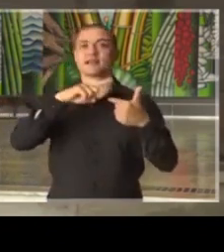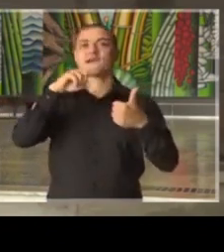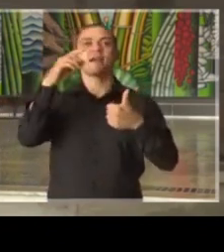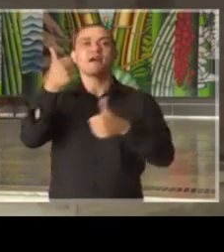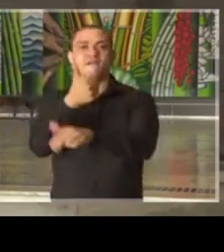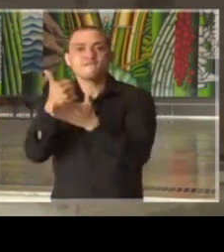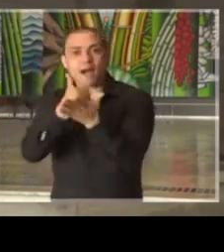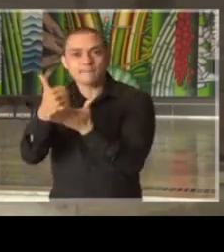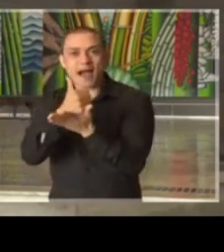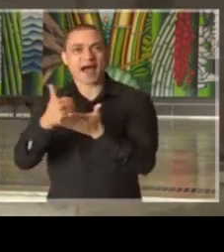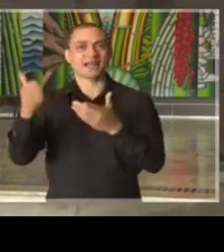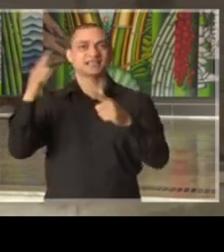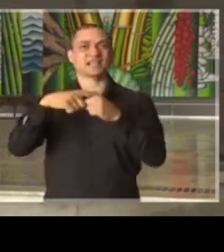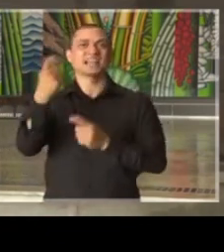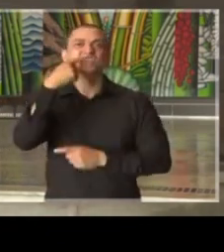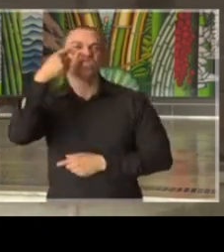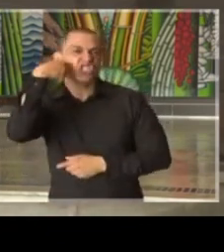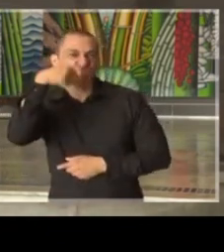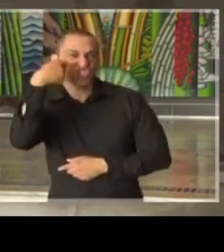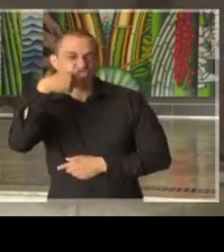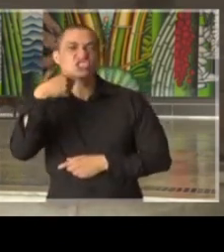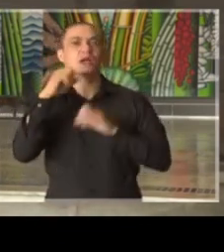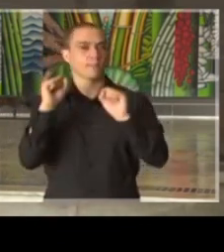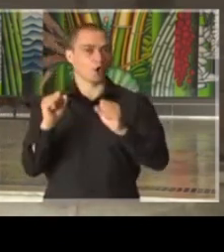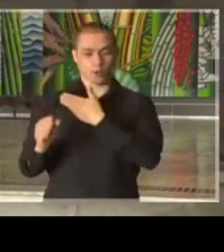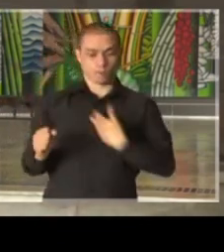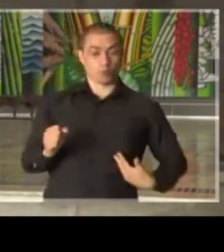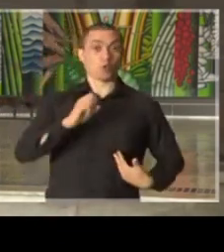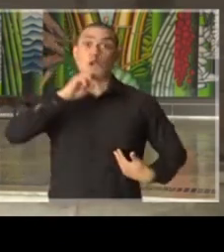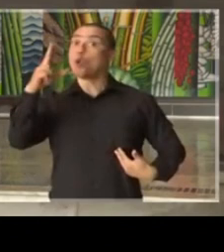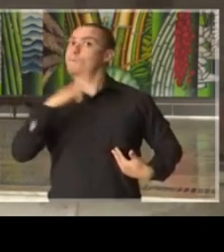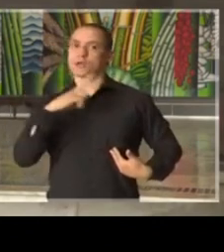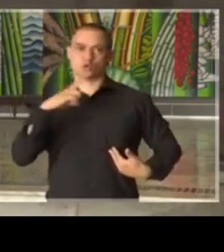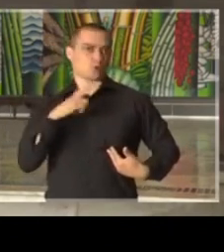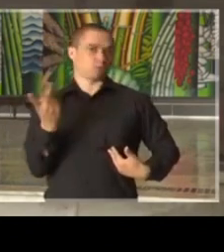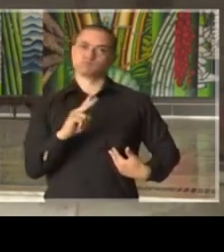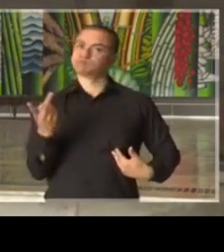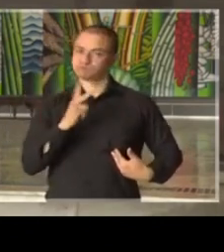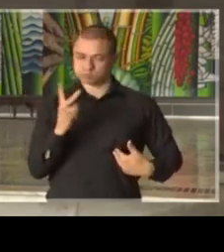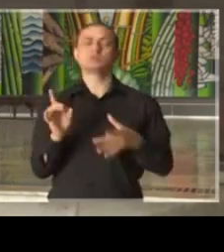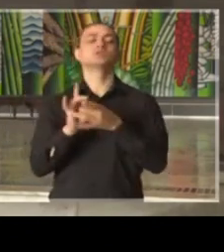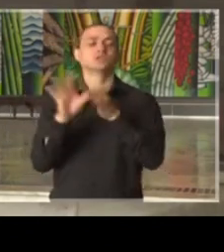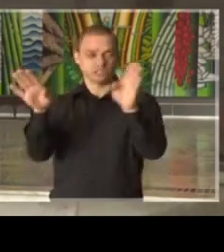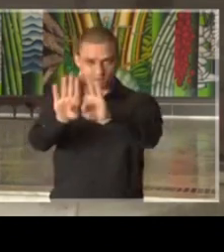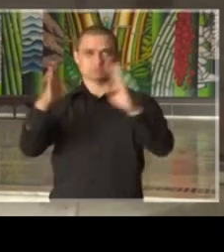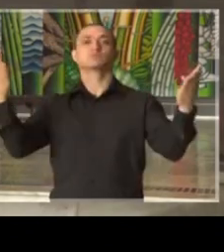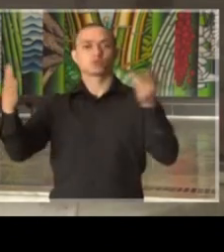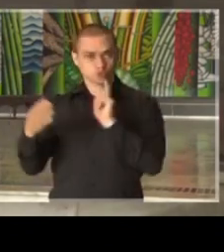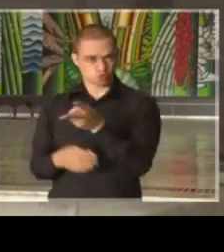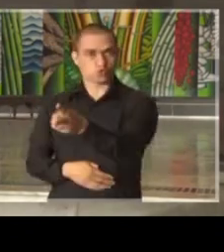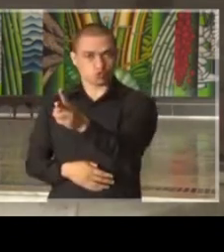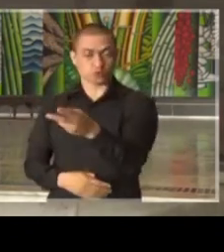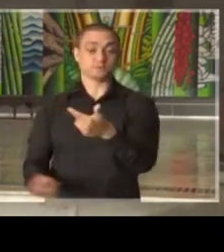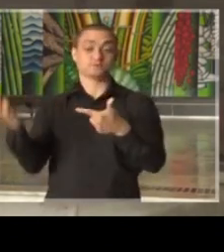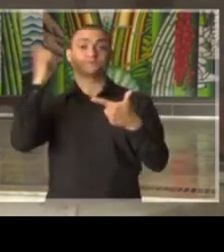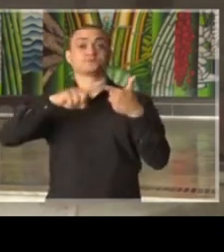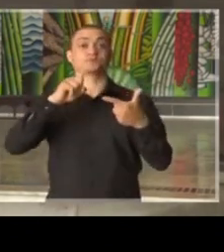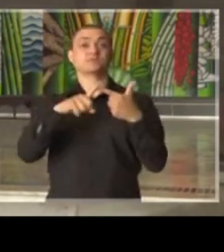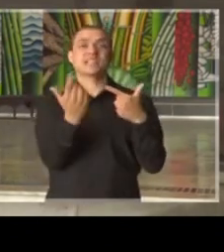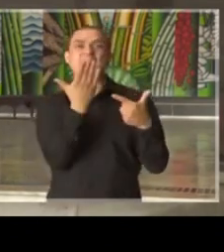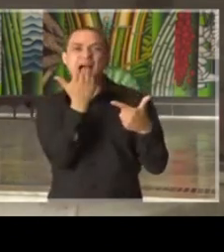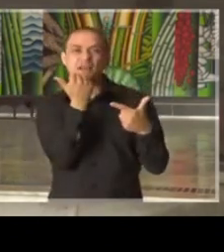e clínicas odontológicas, sejam as públicas, sejam as privadas. Alimentação,